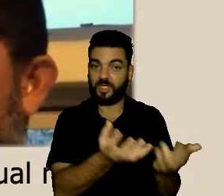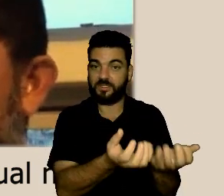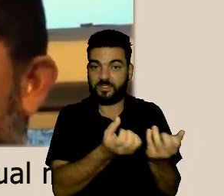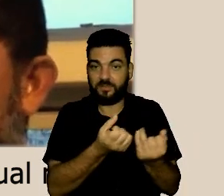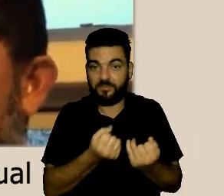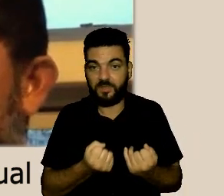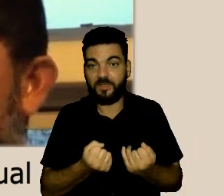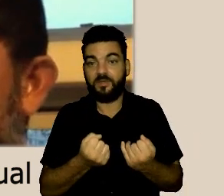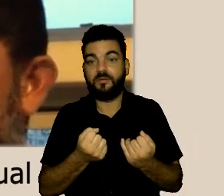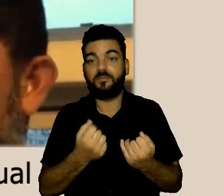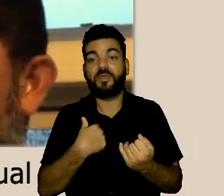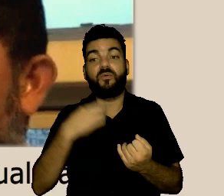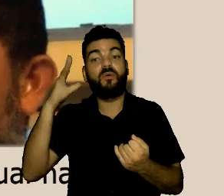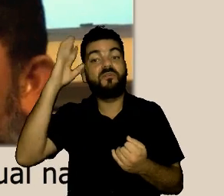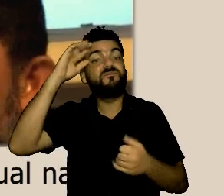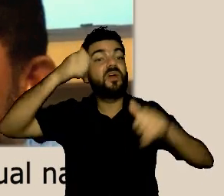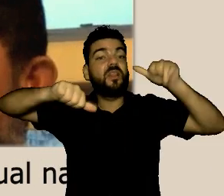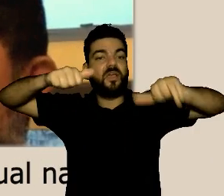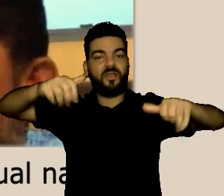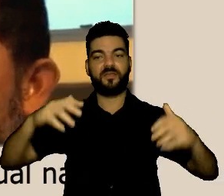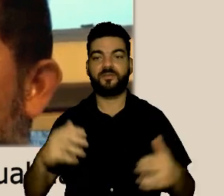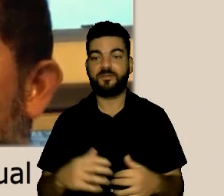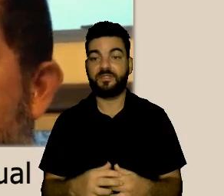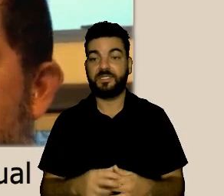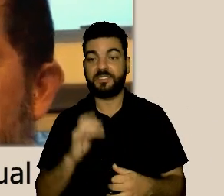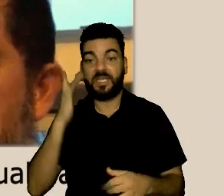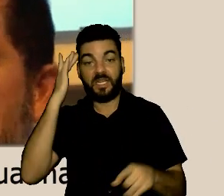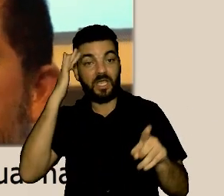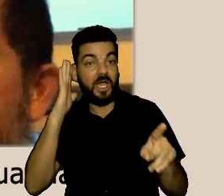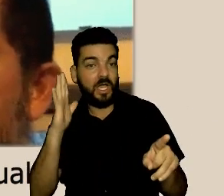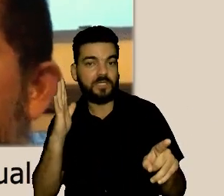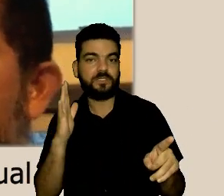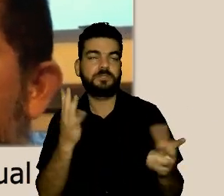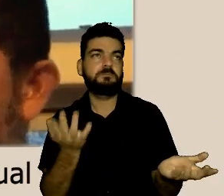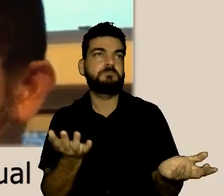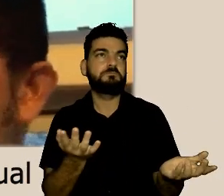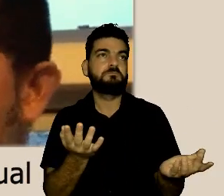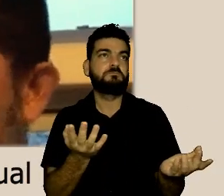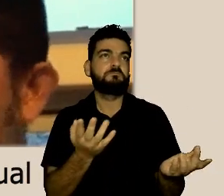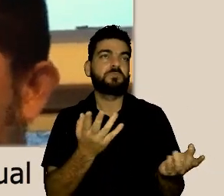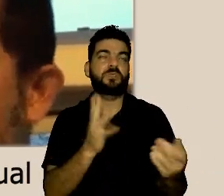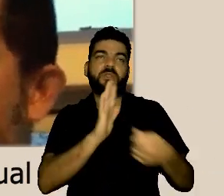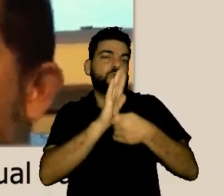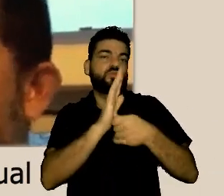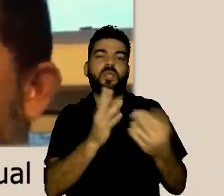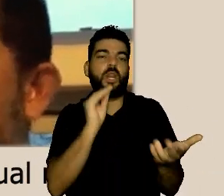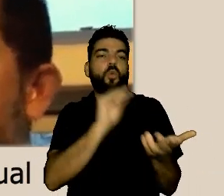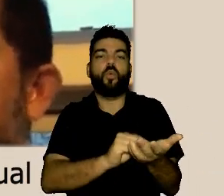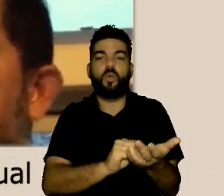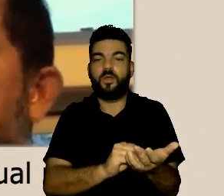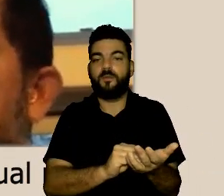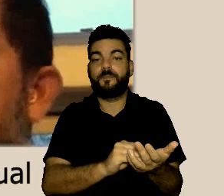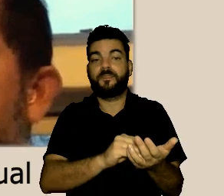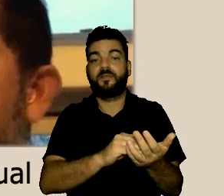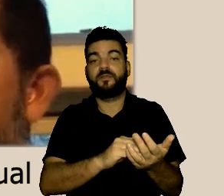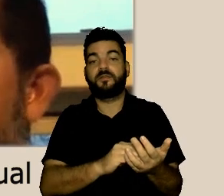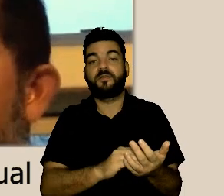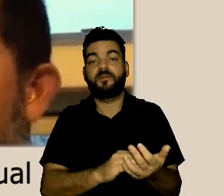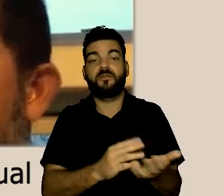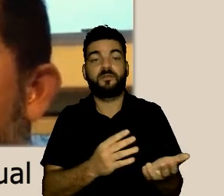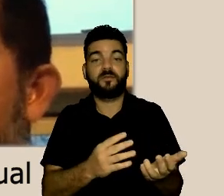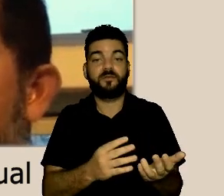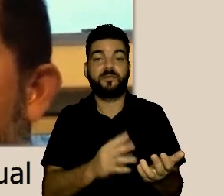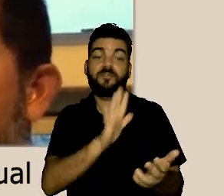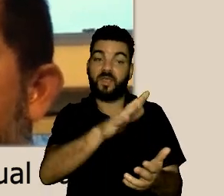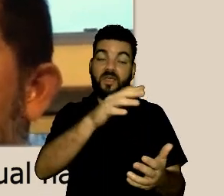peço deixa que isso chegue para nós para que a gente dê um tratamento para isso se o servidor colocou lá